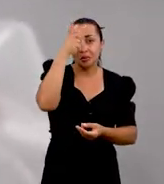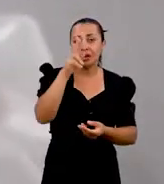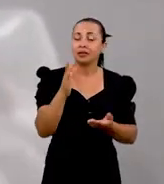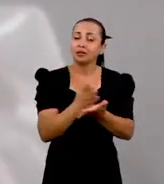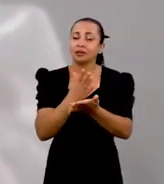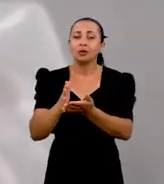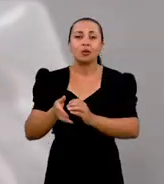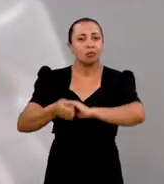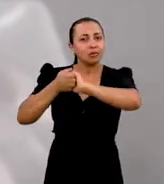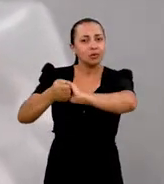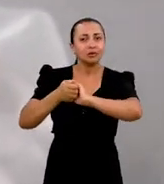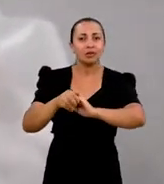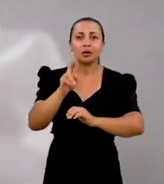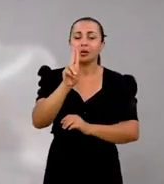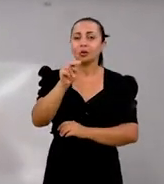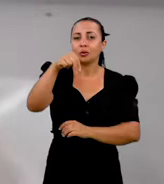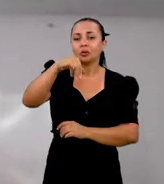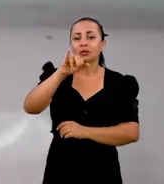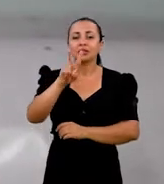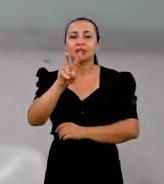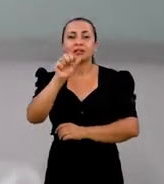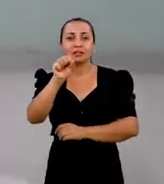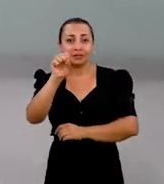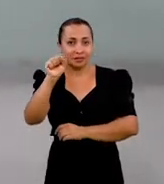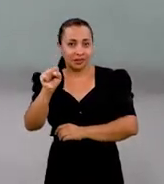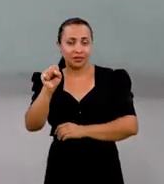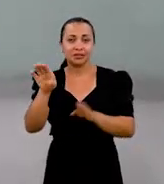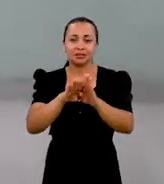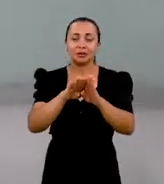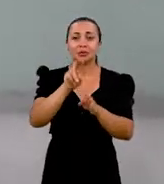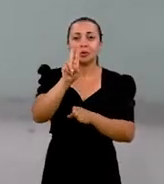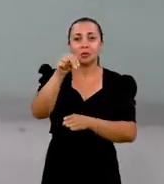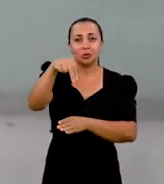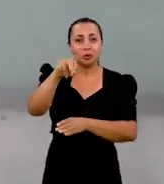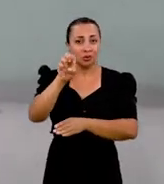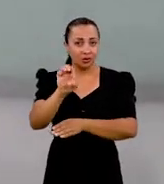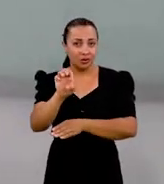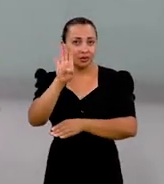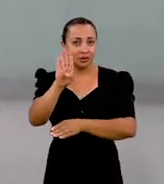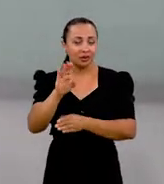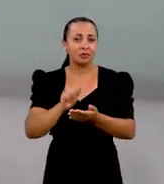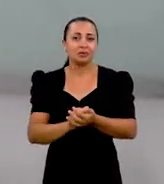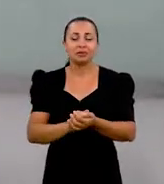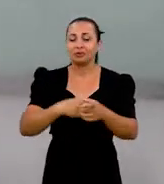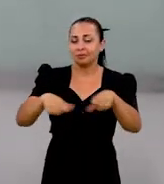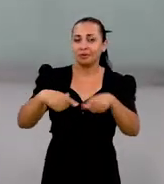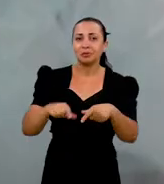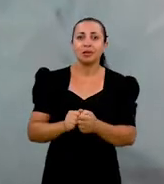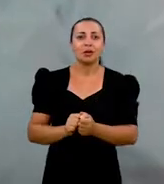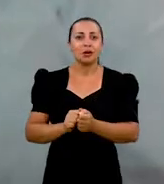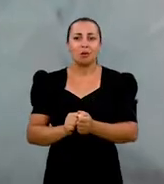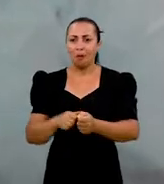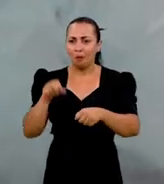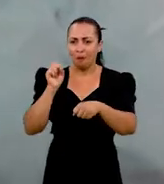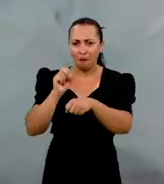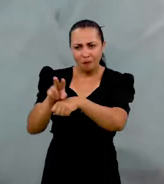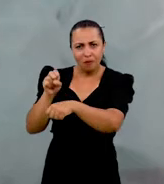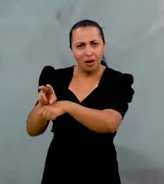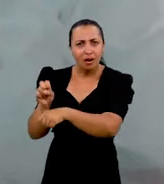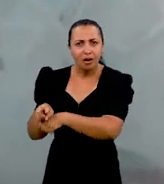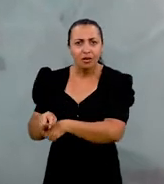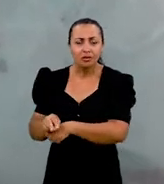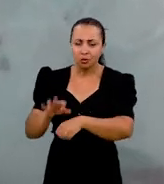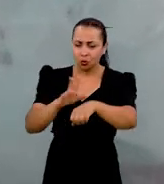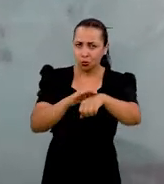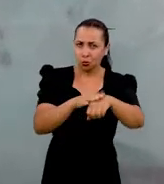parcerias, como a Univasf e a Uneb, onde eles trabalham com pragas e doenças. Principalmente